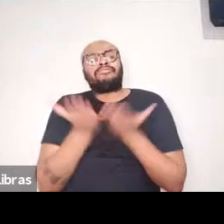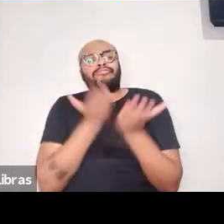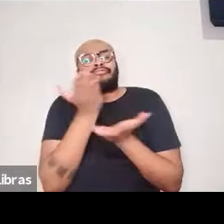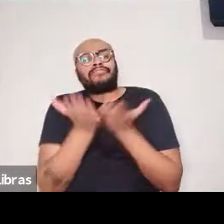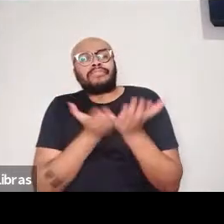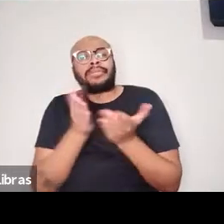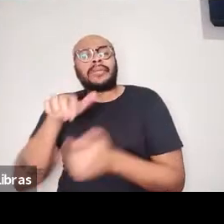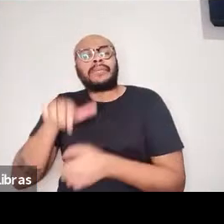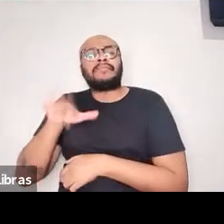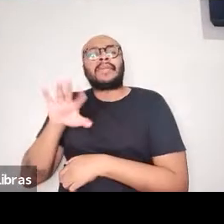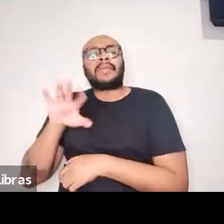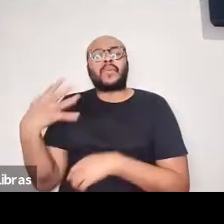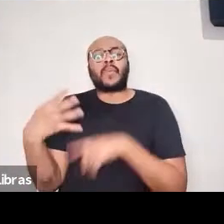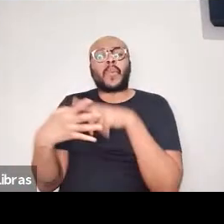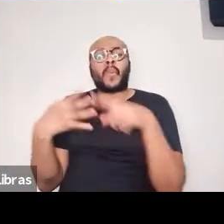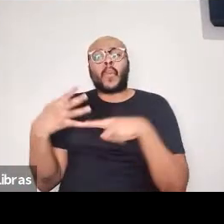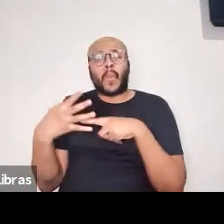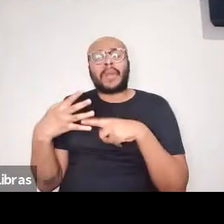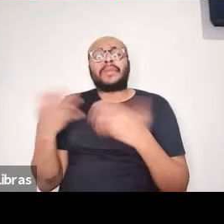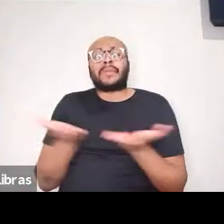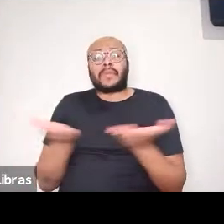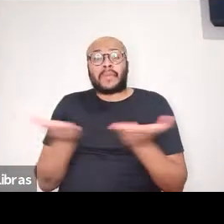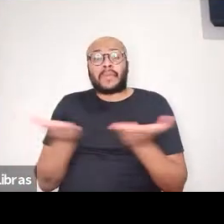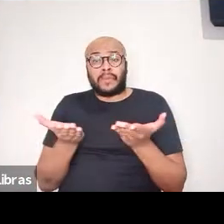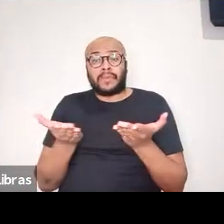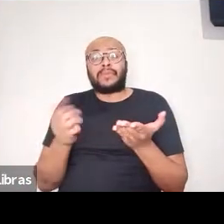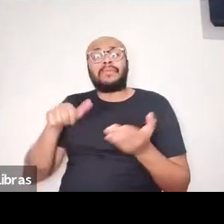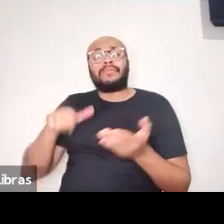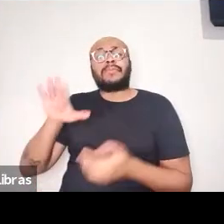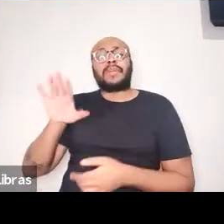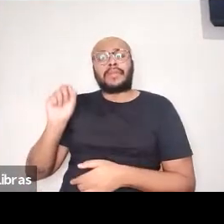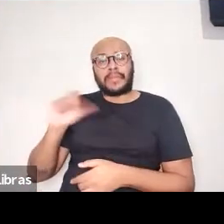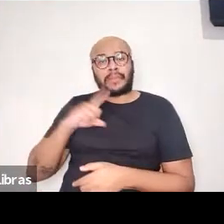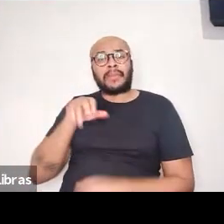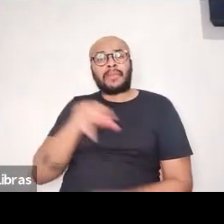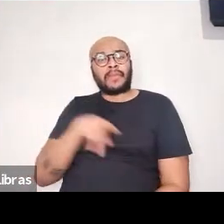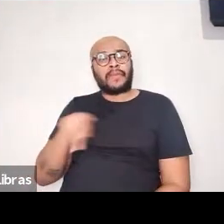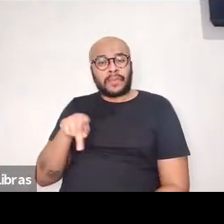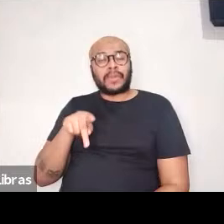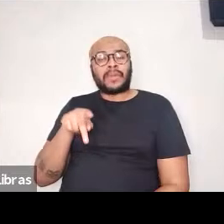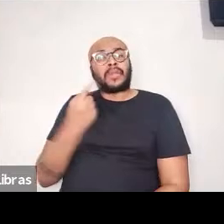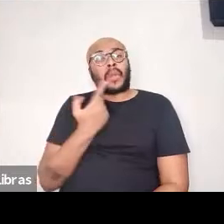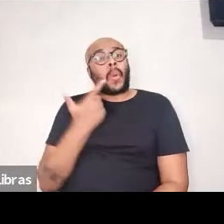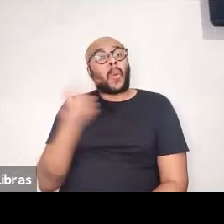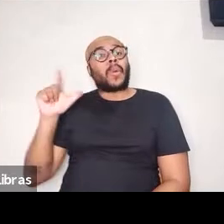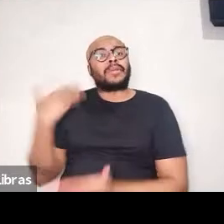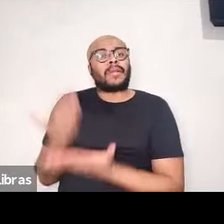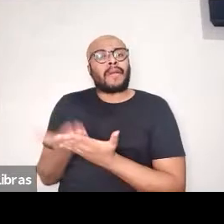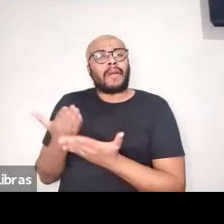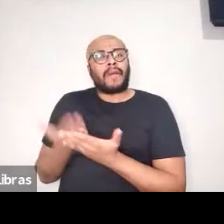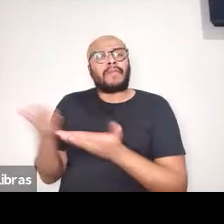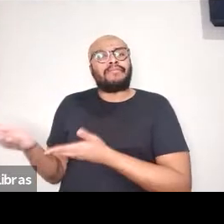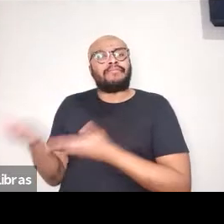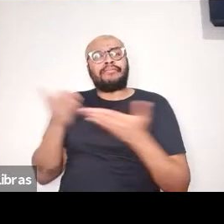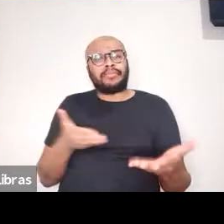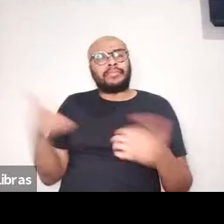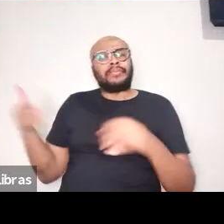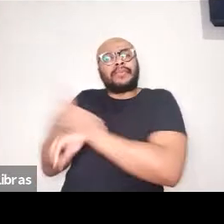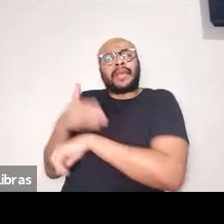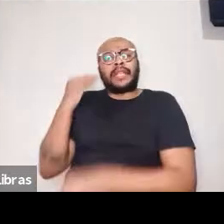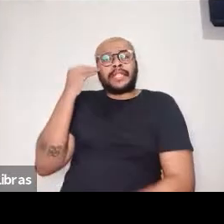mais quatro, além dos de hoje, ilustres professores que são também experientes